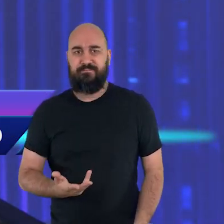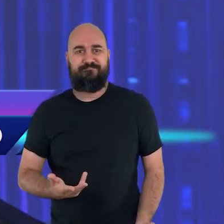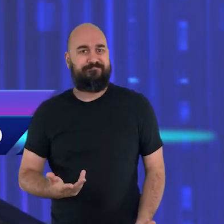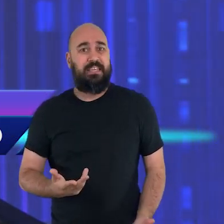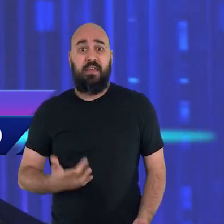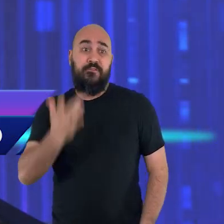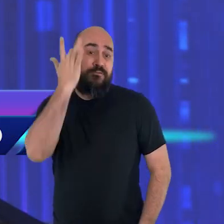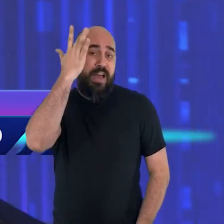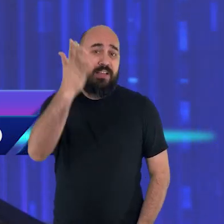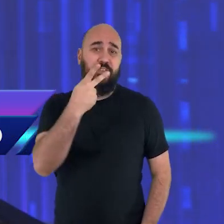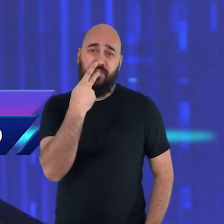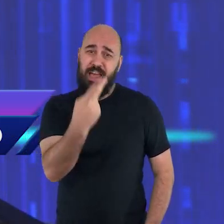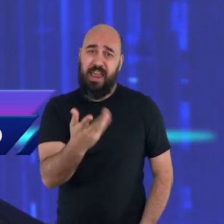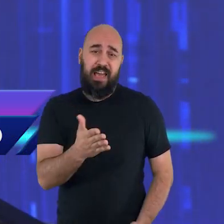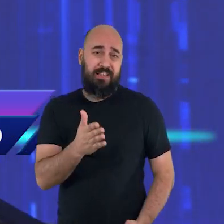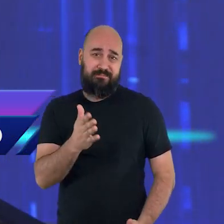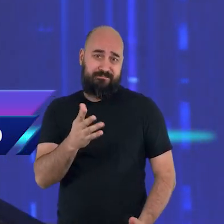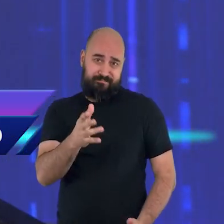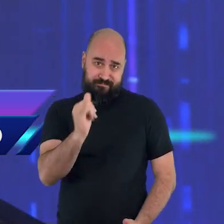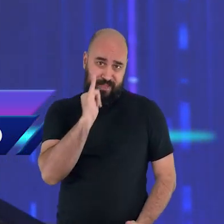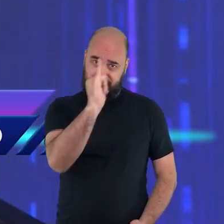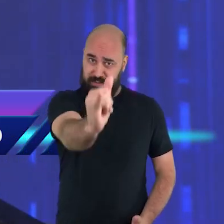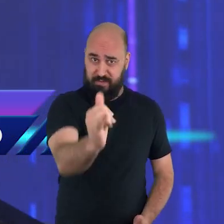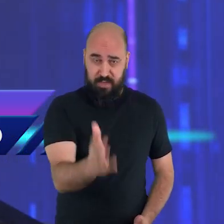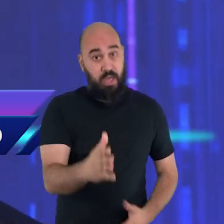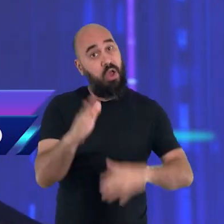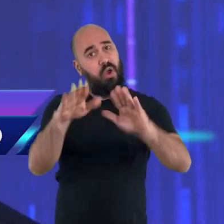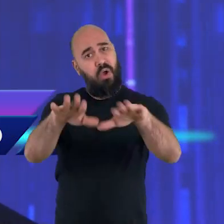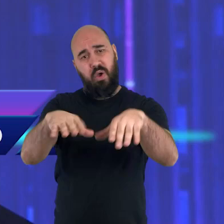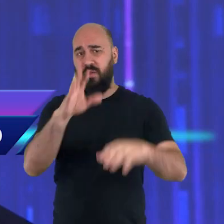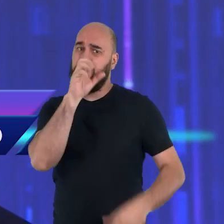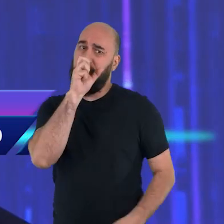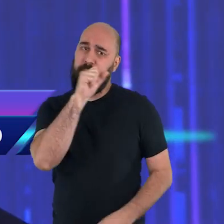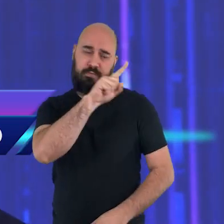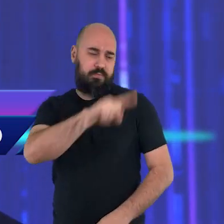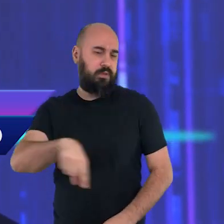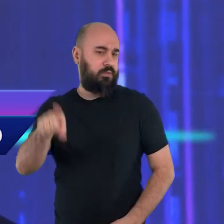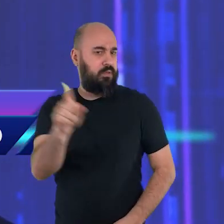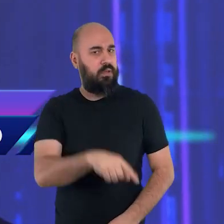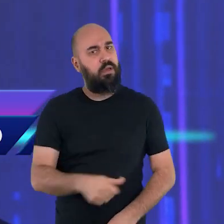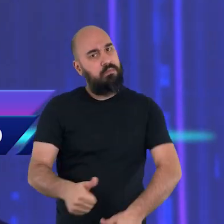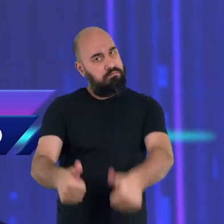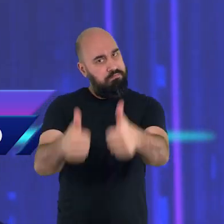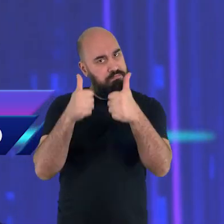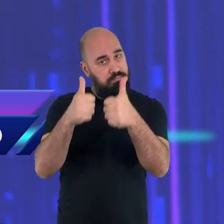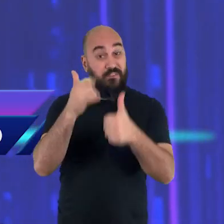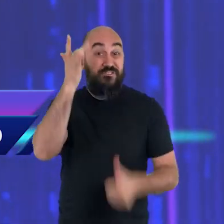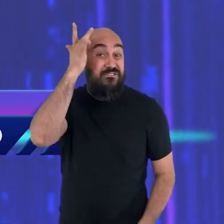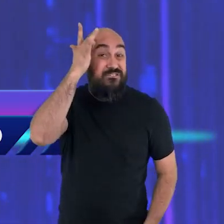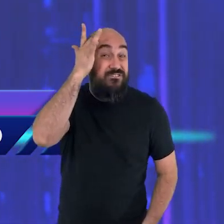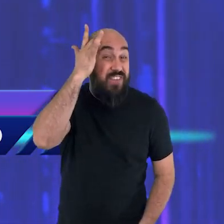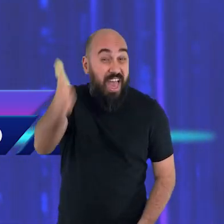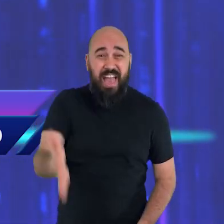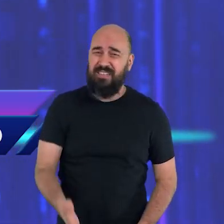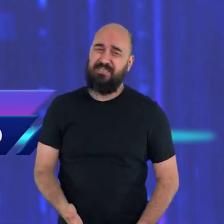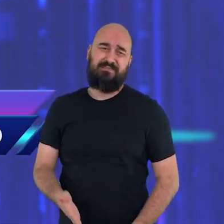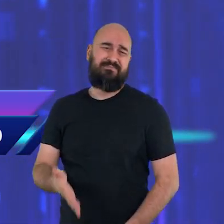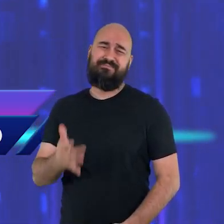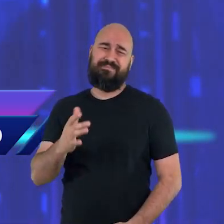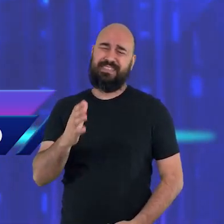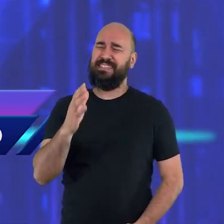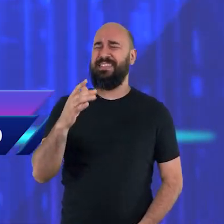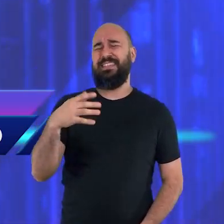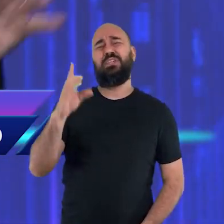para mim chegar aqui, entrar na sua casa, falar a você que não, o sábado já não é mais. Não existe mais esse quarto